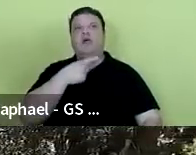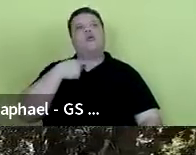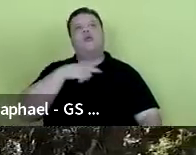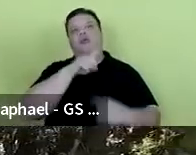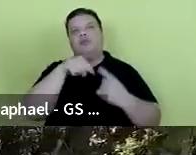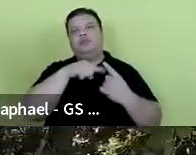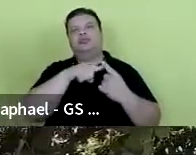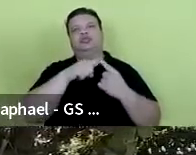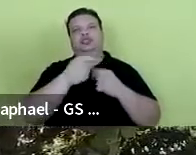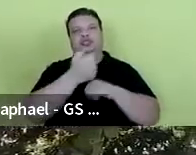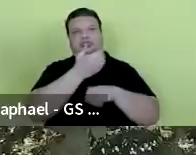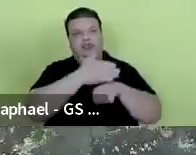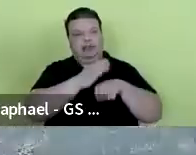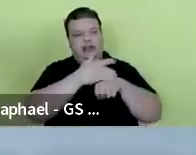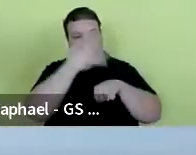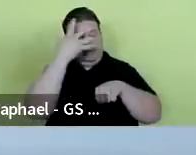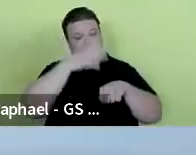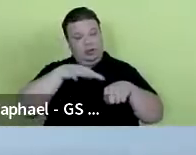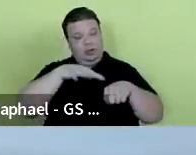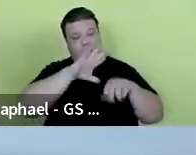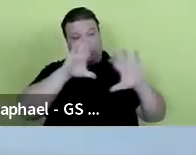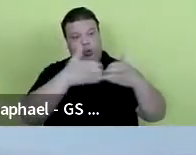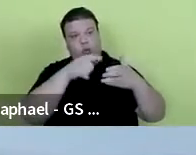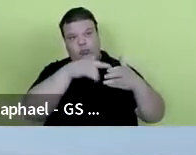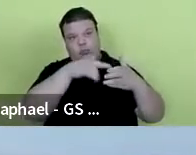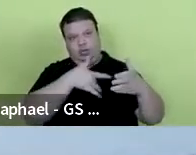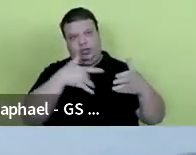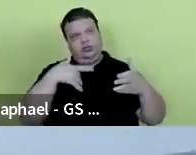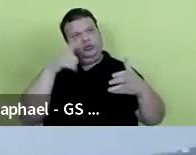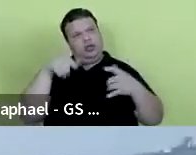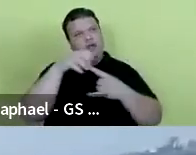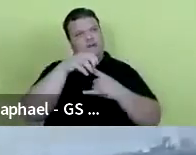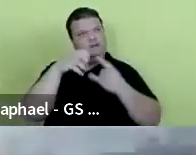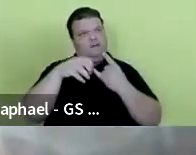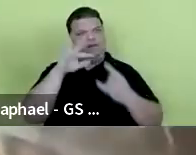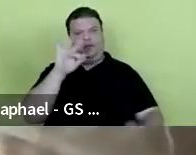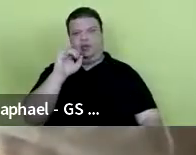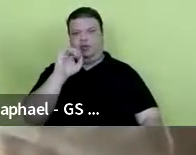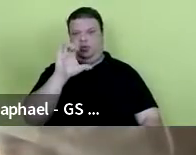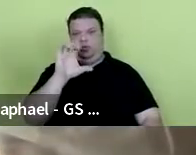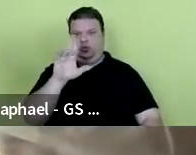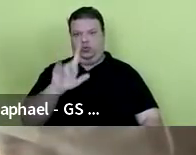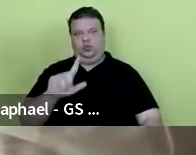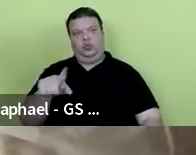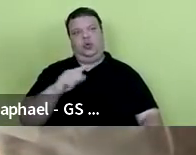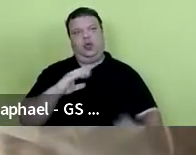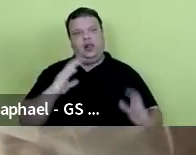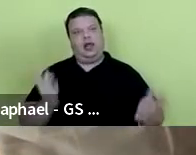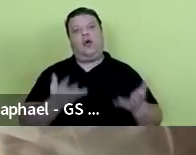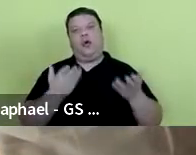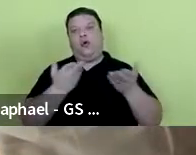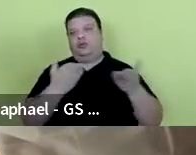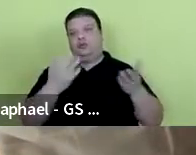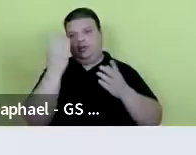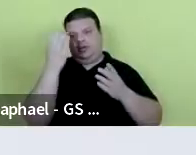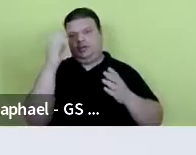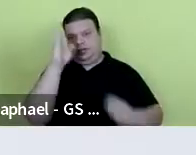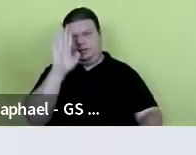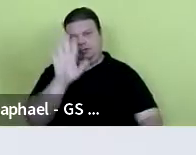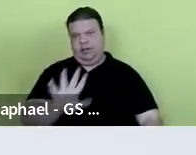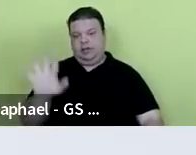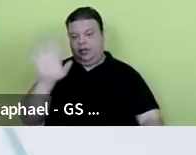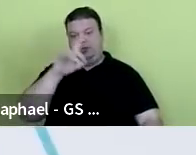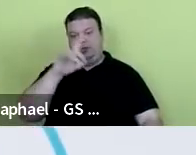recursos humanos em saúde, a Fundação Oswaldo Cruz, a Fiocruz, contribui para a ciência brasileira pelos seus programas